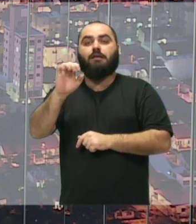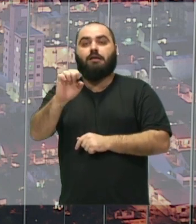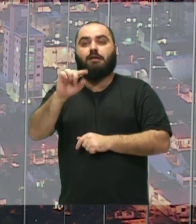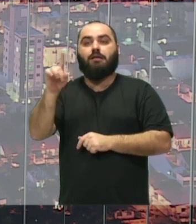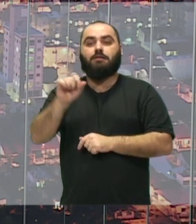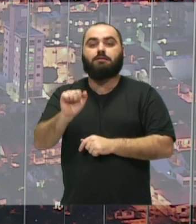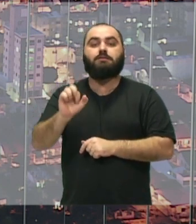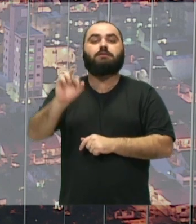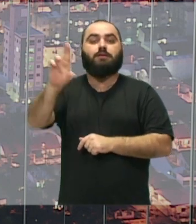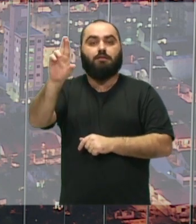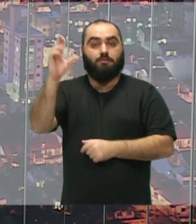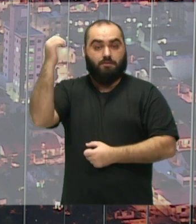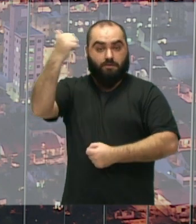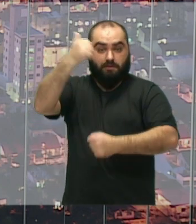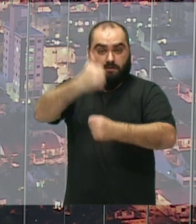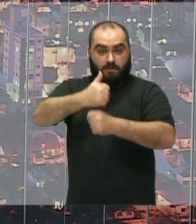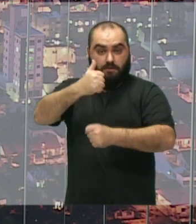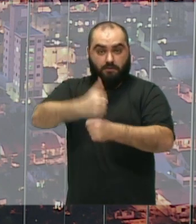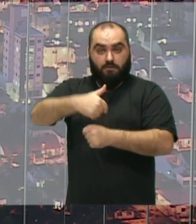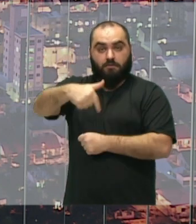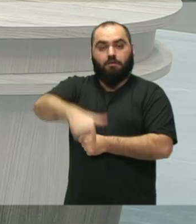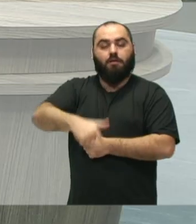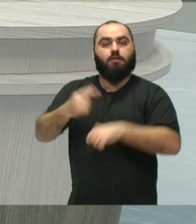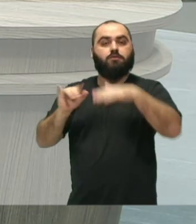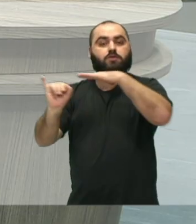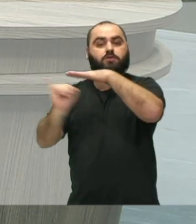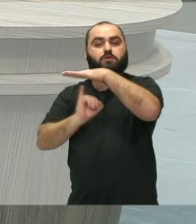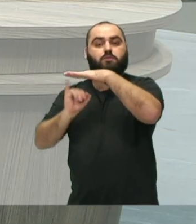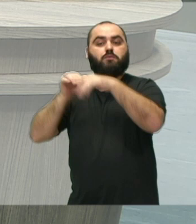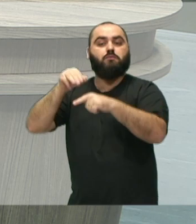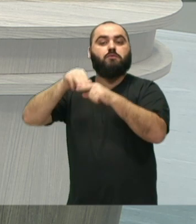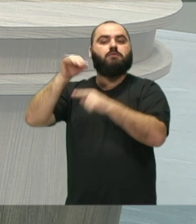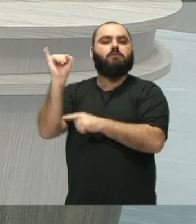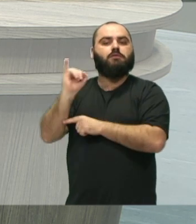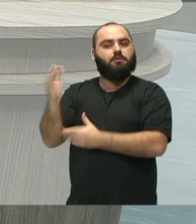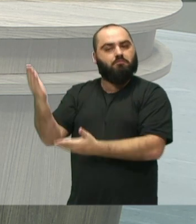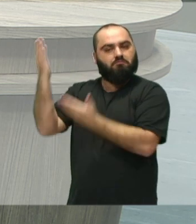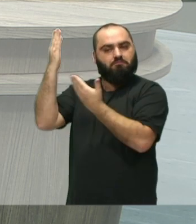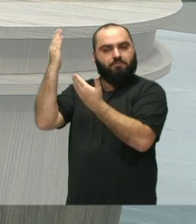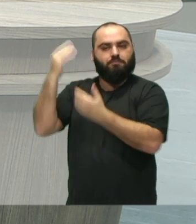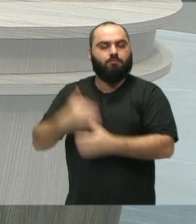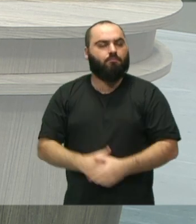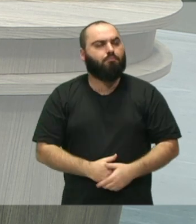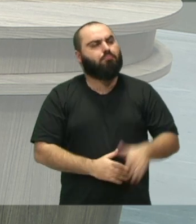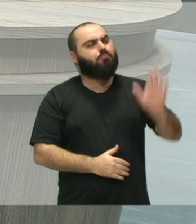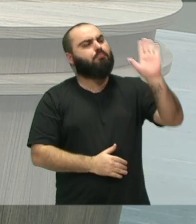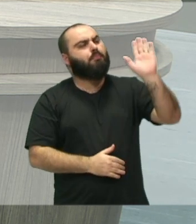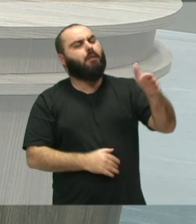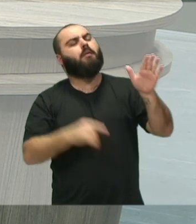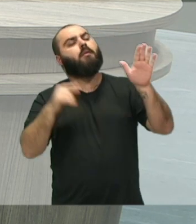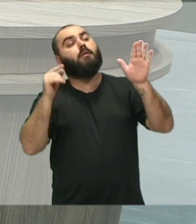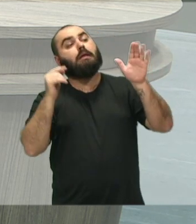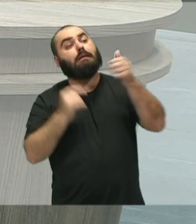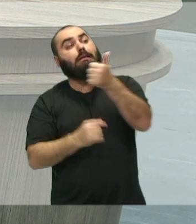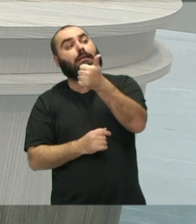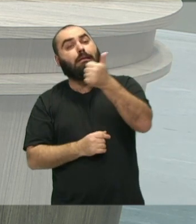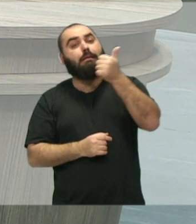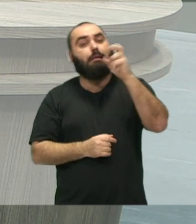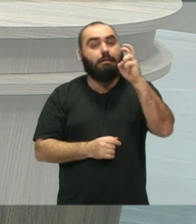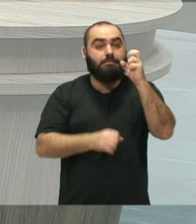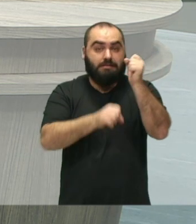Conservatório de Música de Itajaí. Bom, Eliezer, há 15 anos nascia o